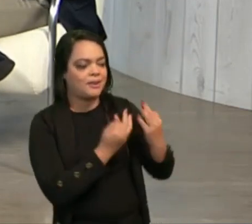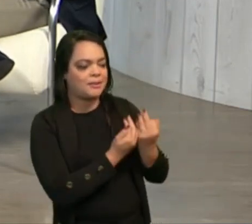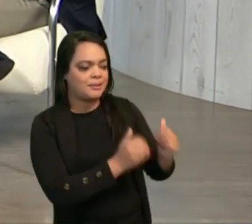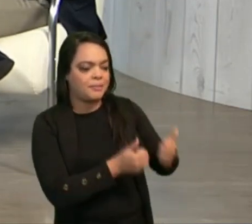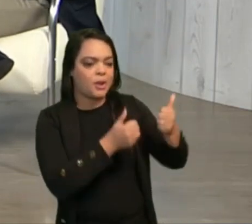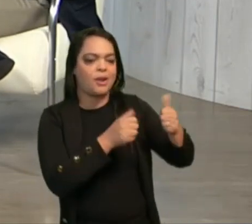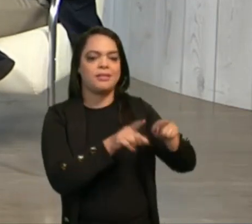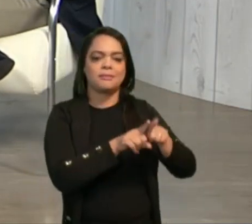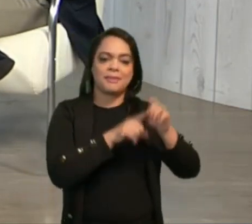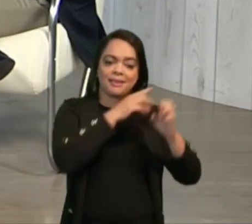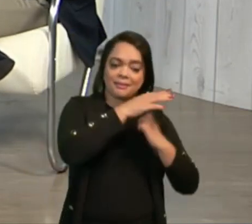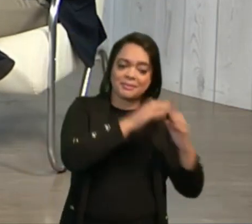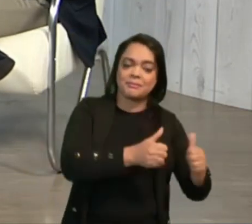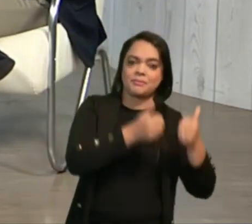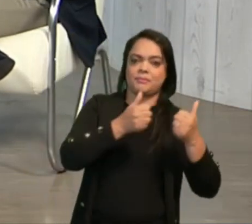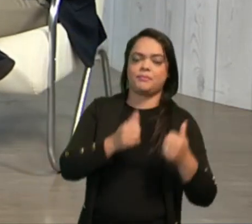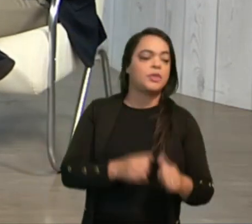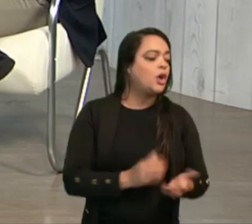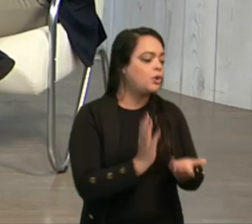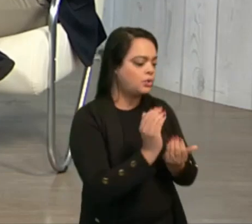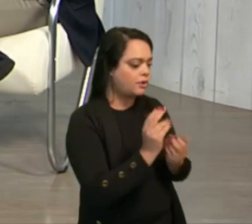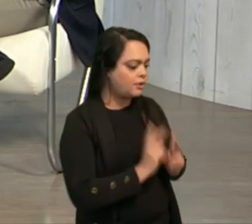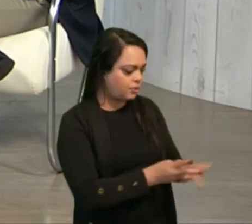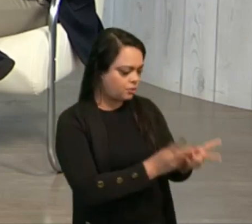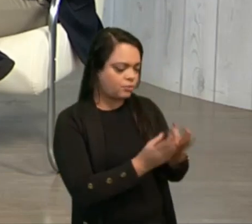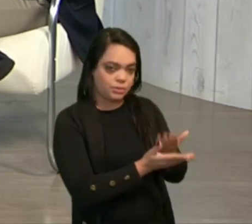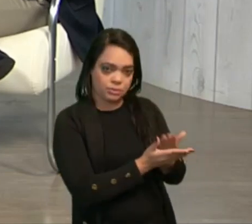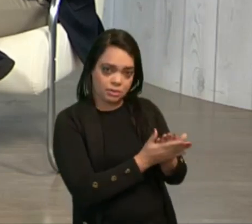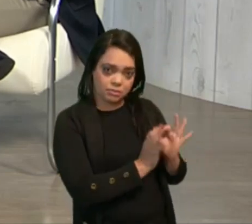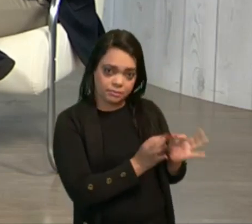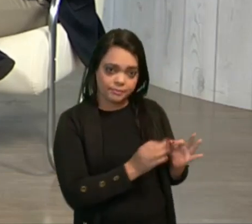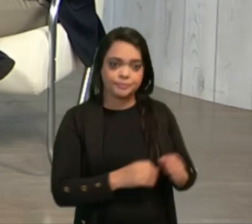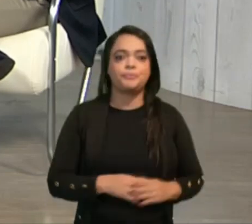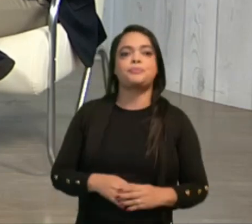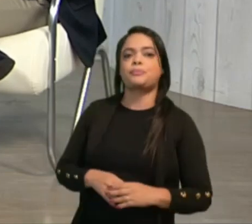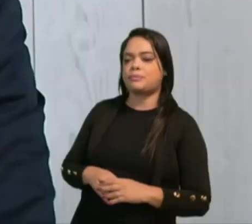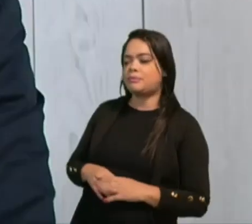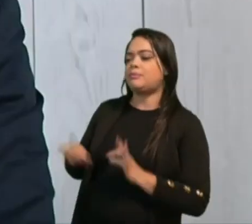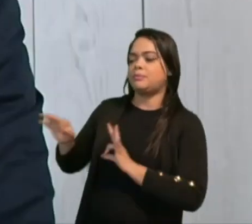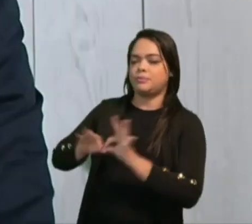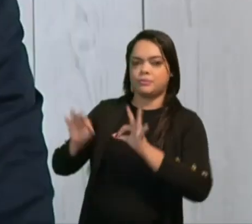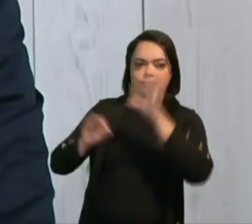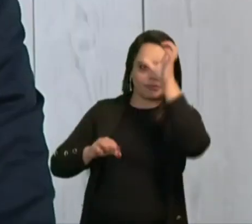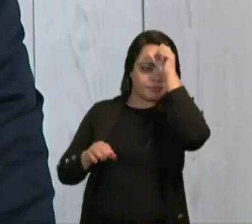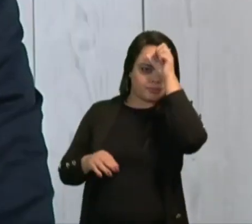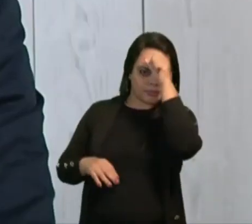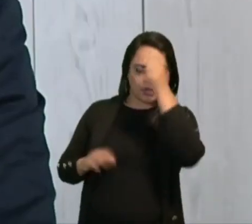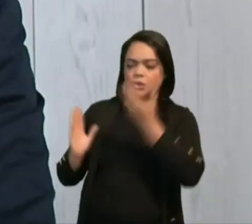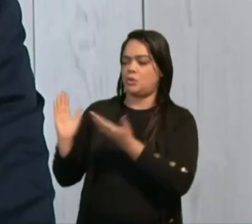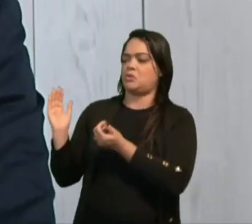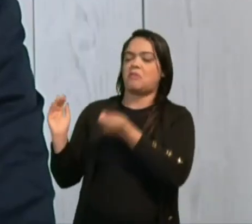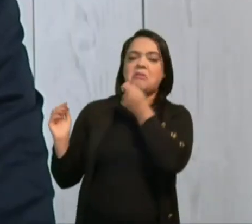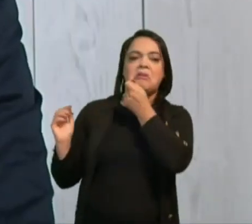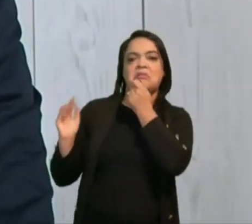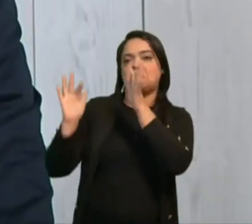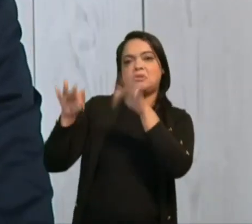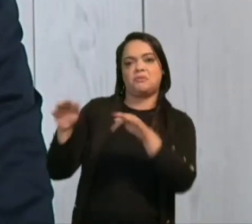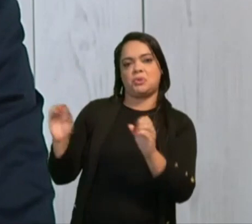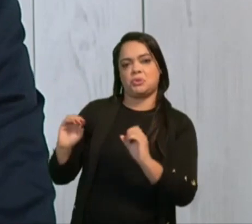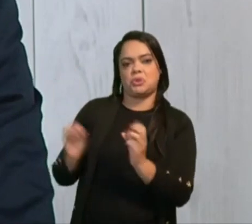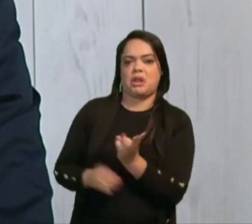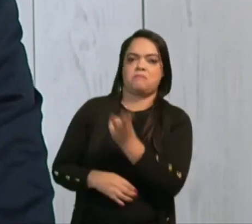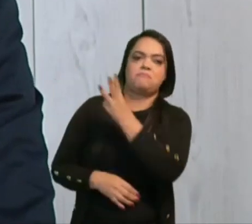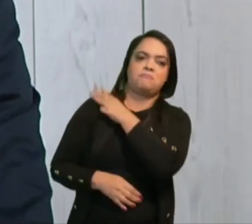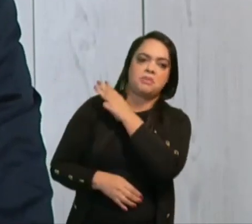também o empregador. E o jovem continua estudando também. No programa de aprendizagem, aquele jovem que ainda não concluiu o ensino médio,